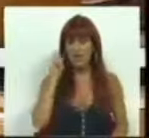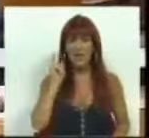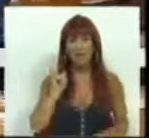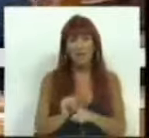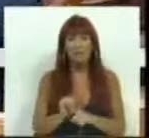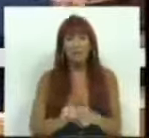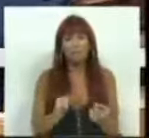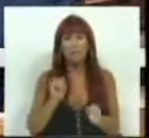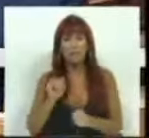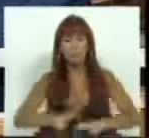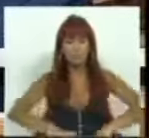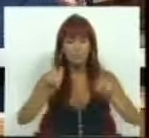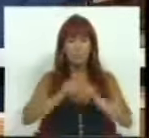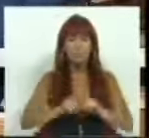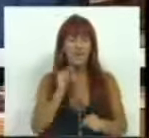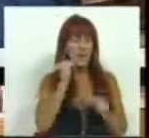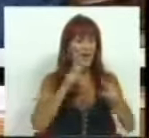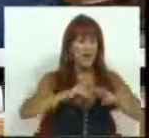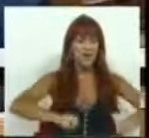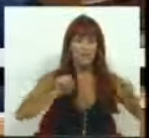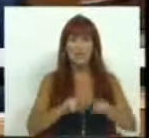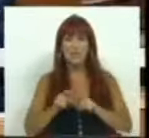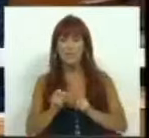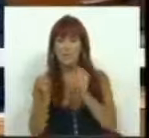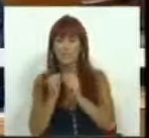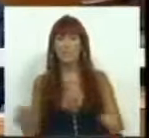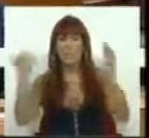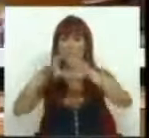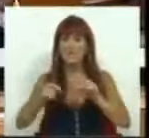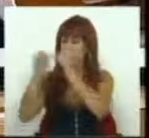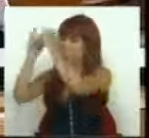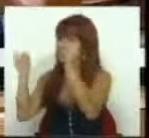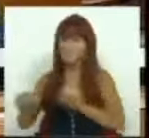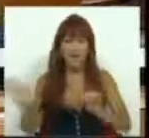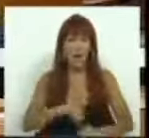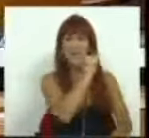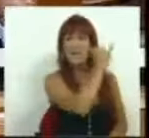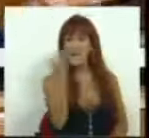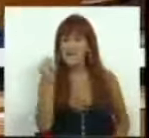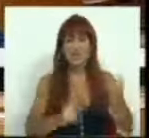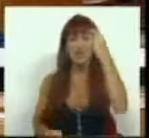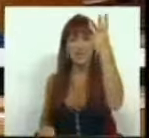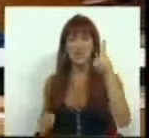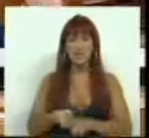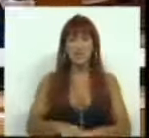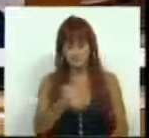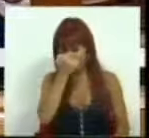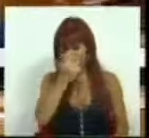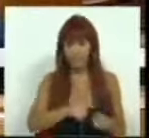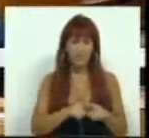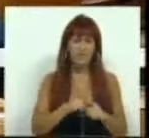progresso, que seriam a investigação, a inovação e a internacionalização, mas os três Is da decepção,